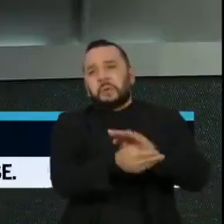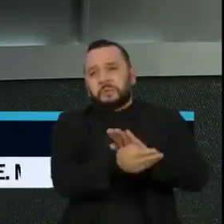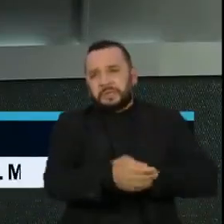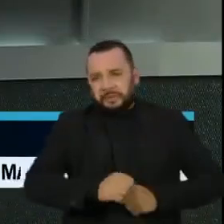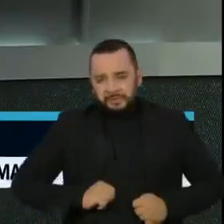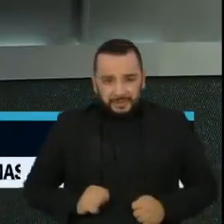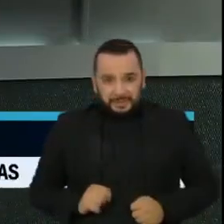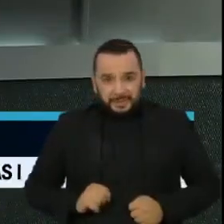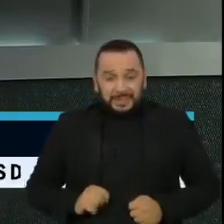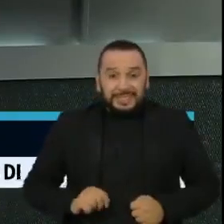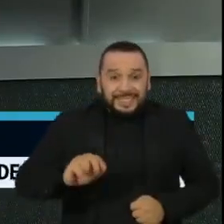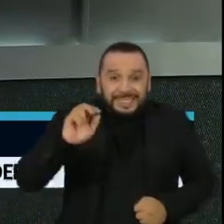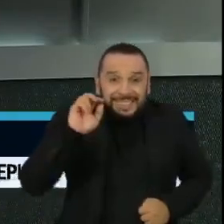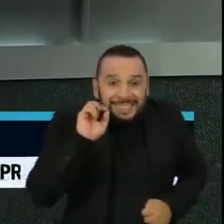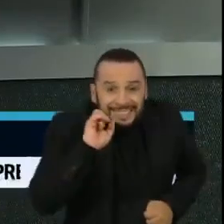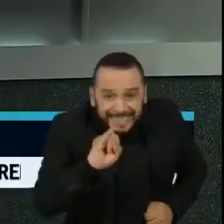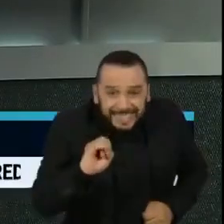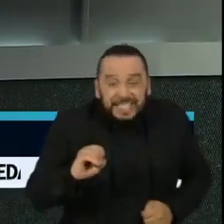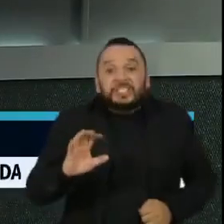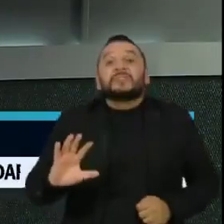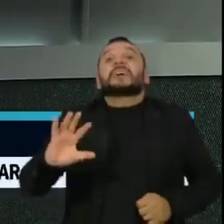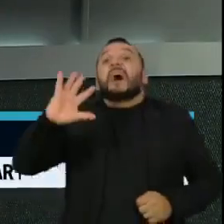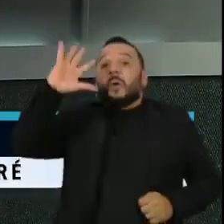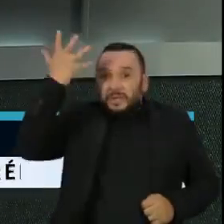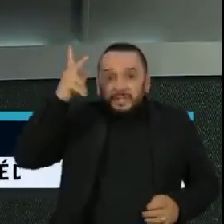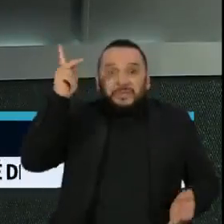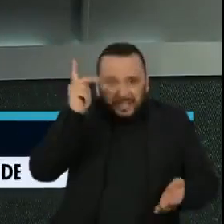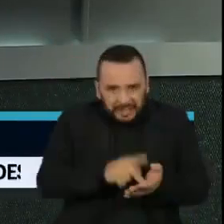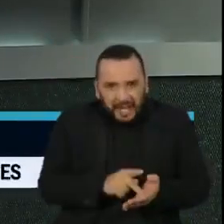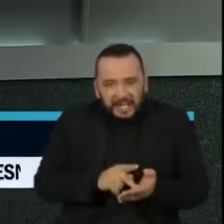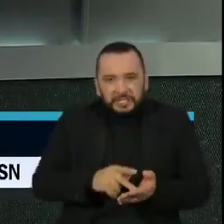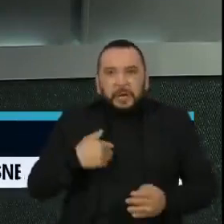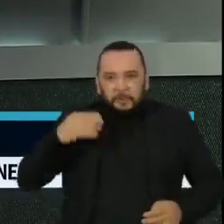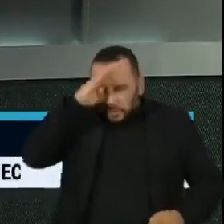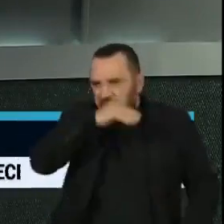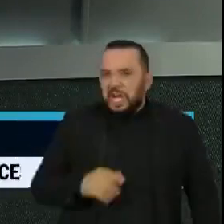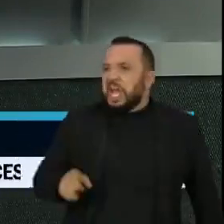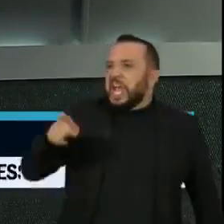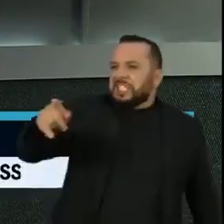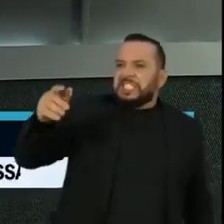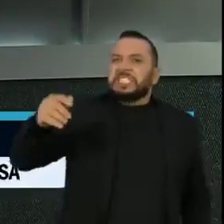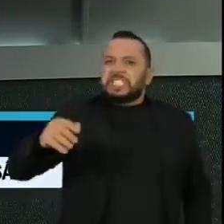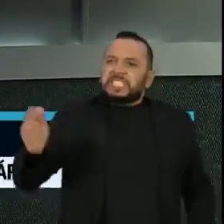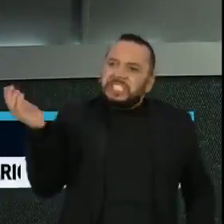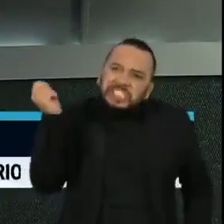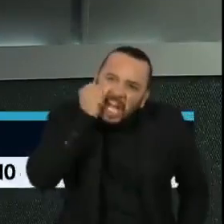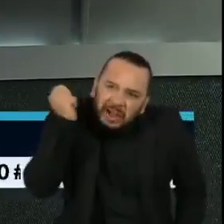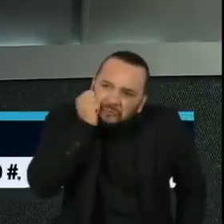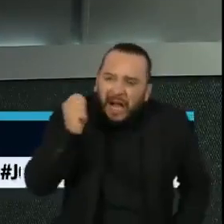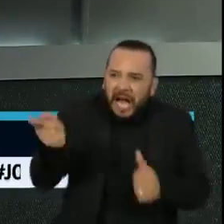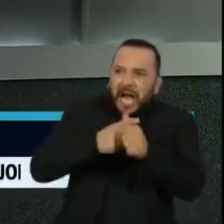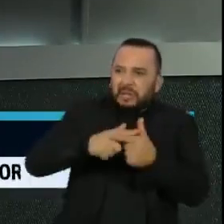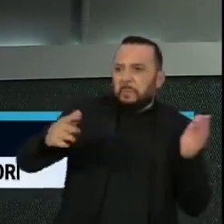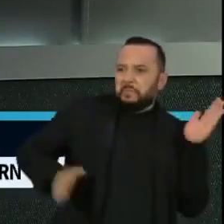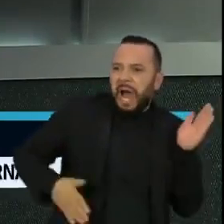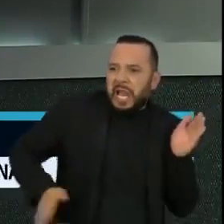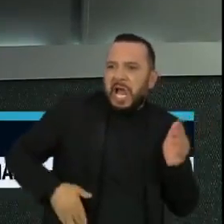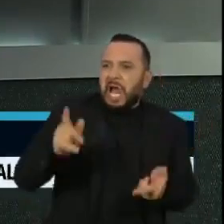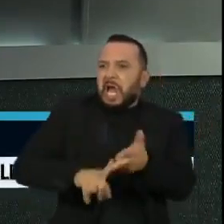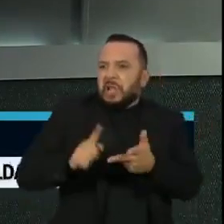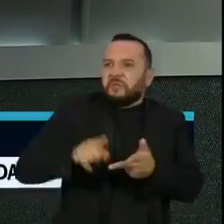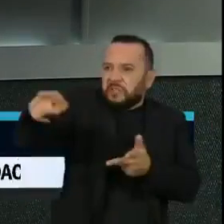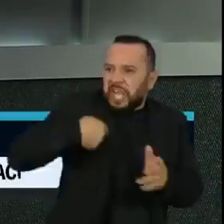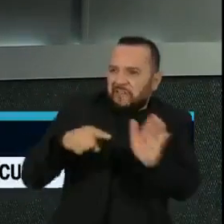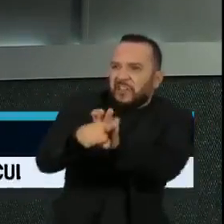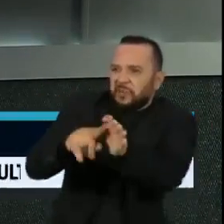já teria chamado Luiz Miranda de mentiroso, cafajeste, vagabundo, picareta, dessa forma como ele trata todas as